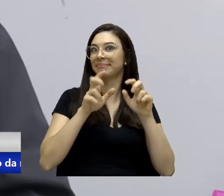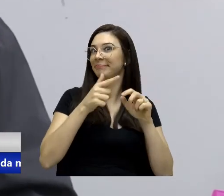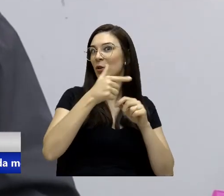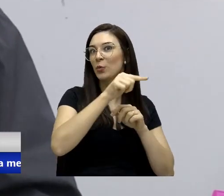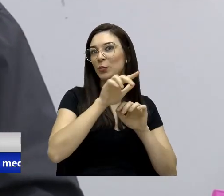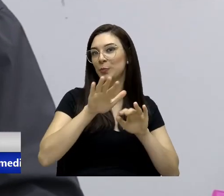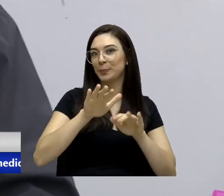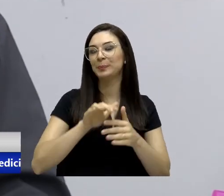gente. Mudando